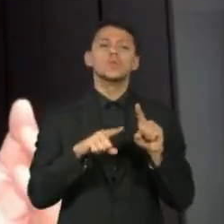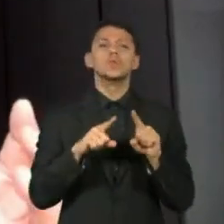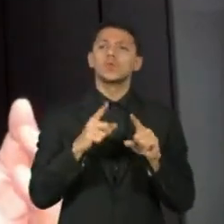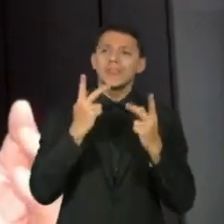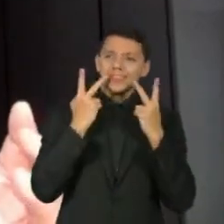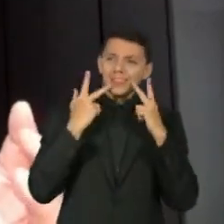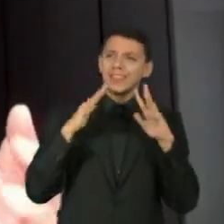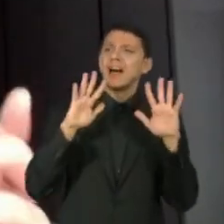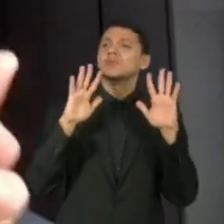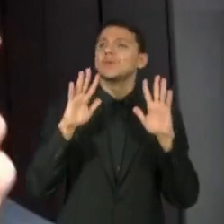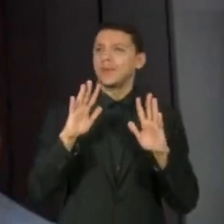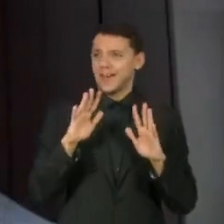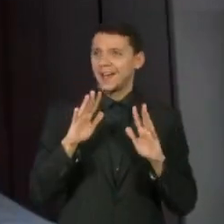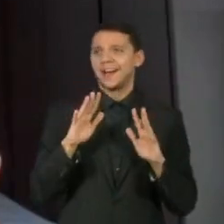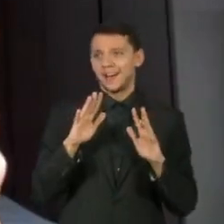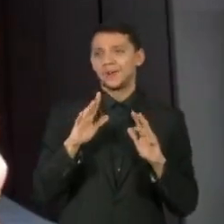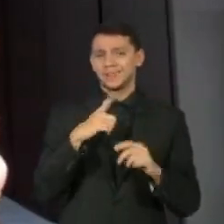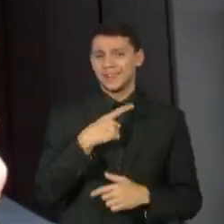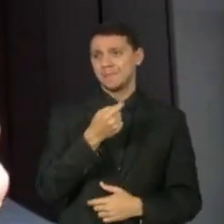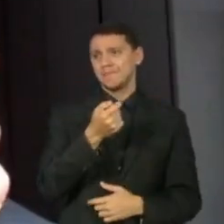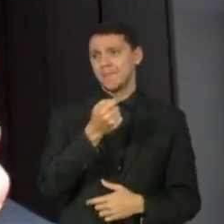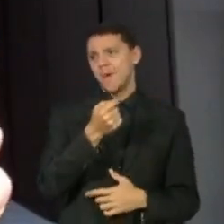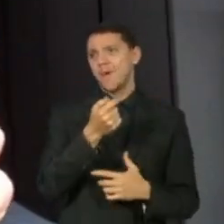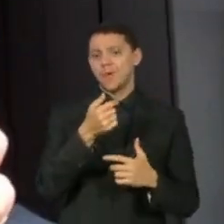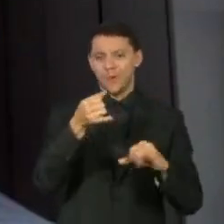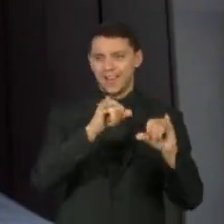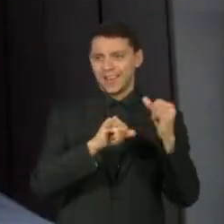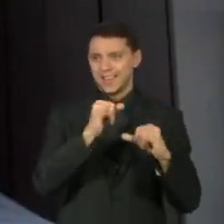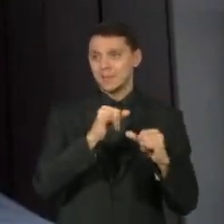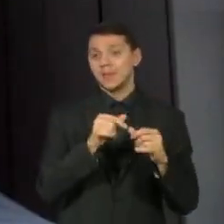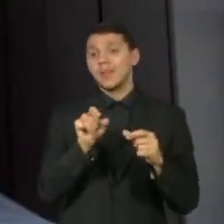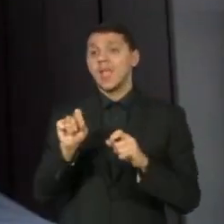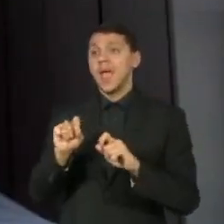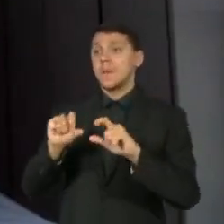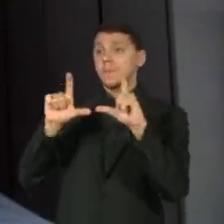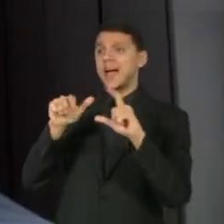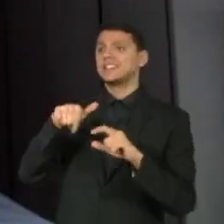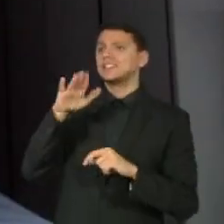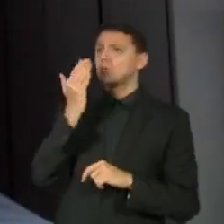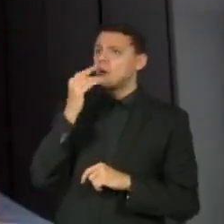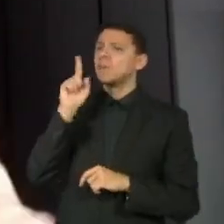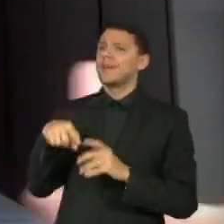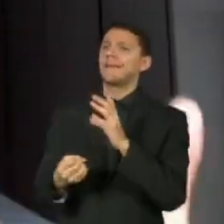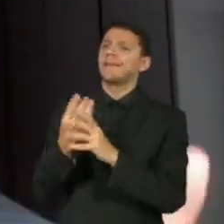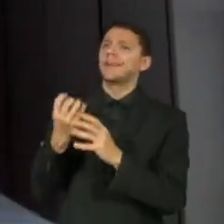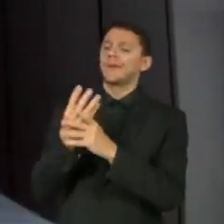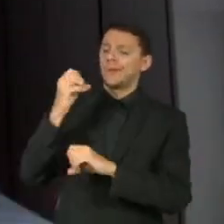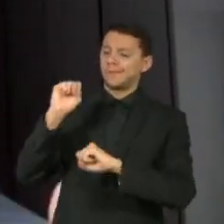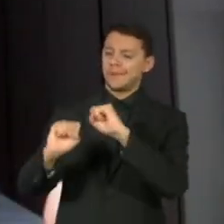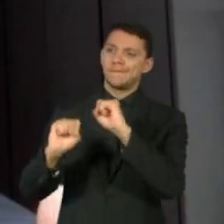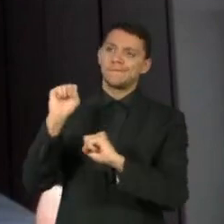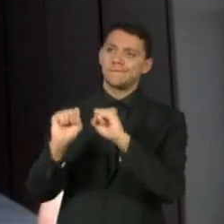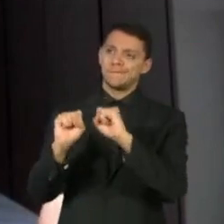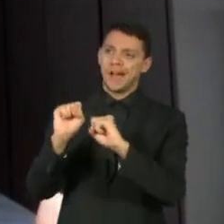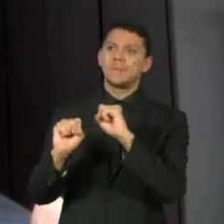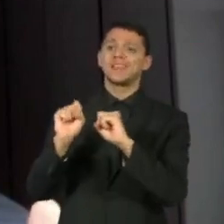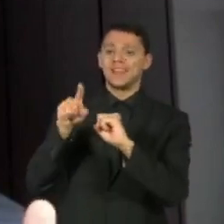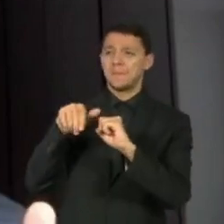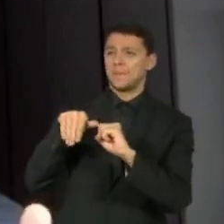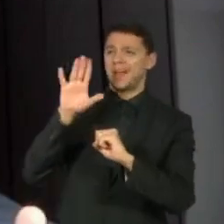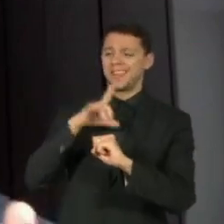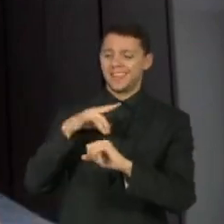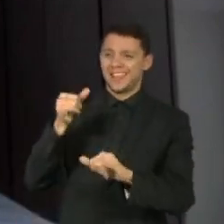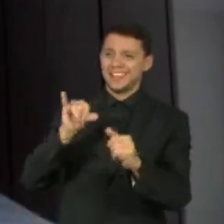poucos aditivos alimentares, e a gente vem aumentando o consumo de alimentos ultraprocessados, que são os tradicionalmente ricos em